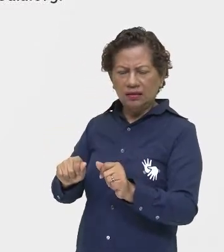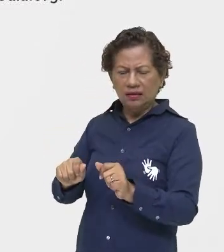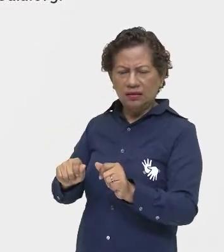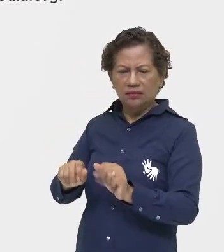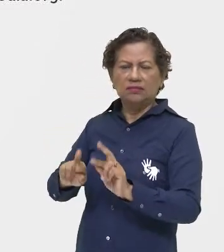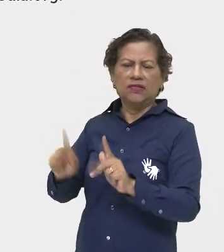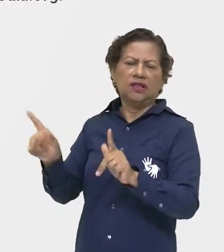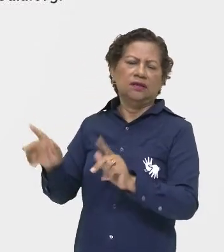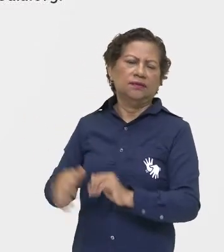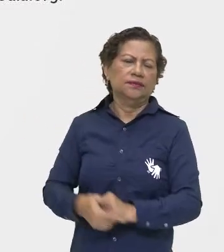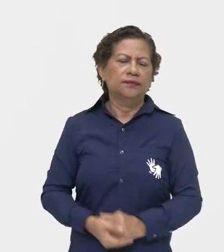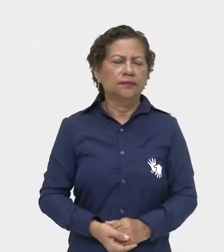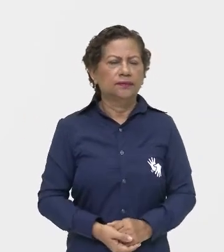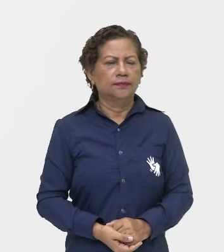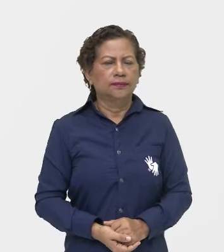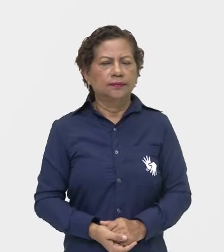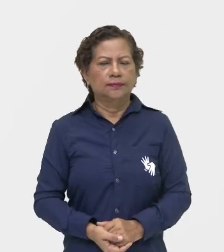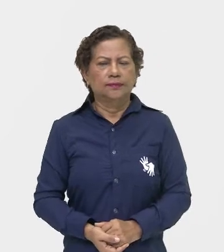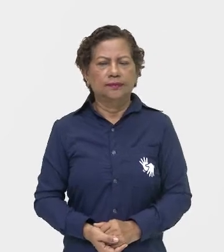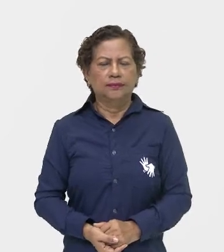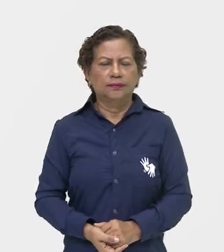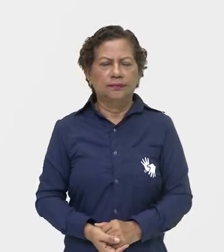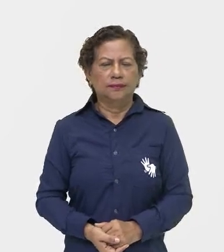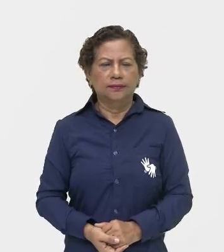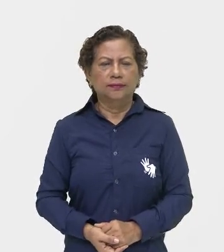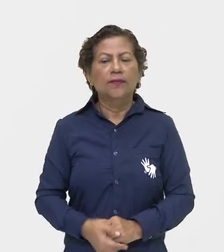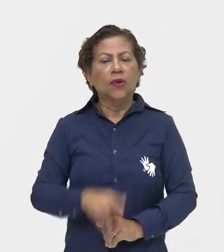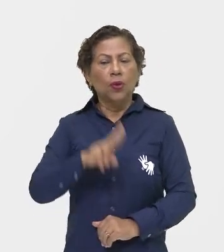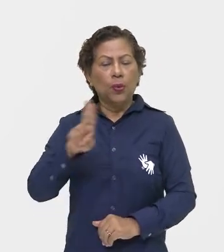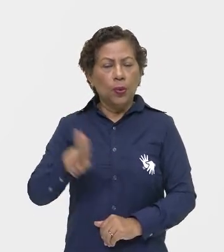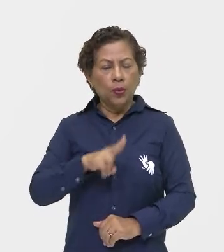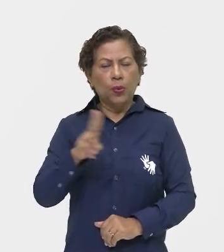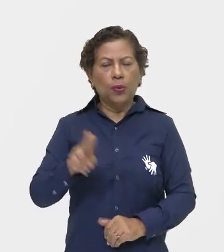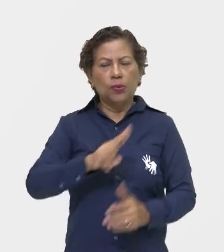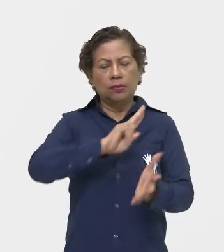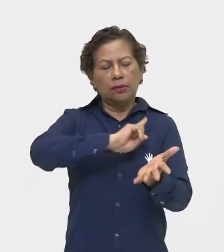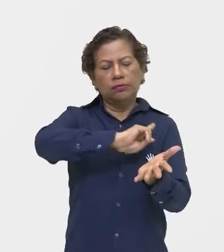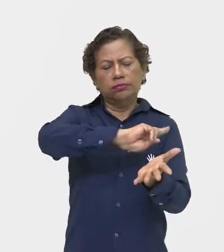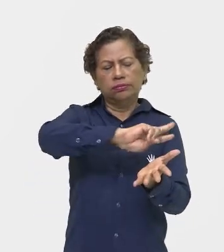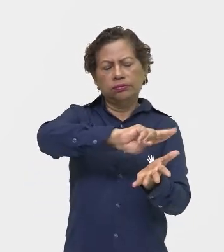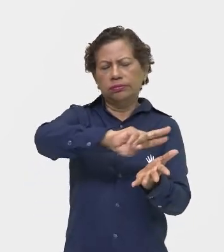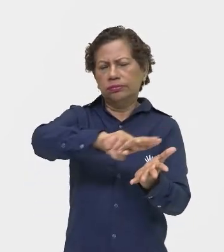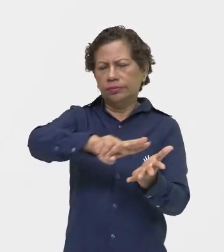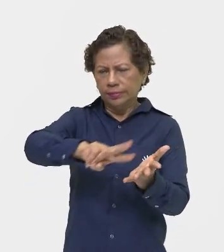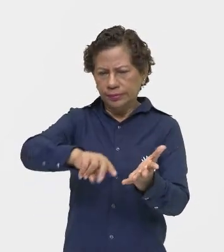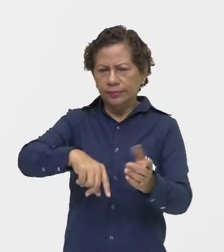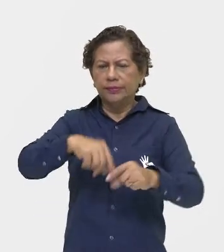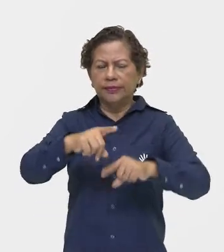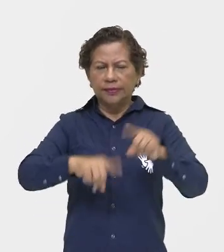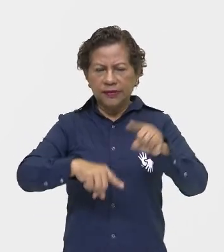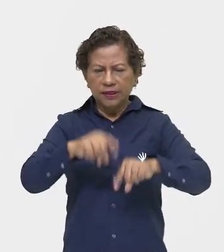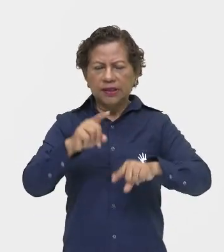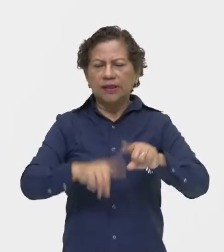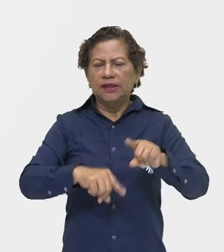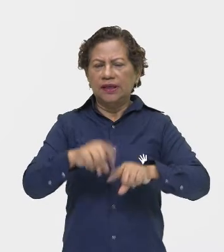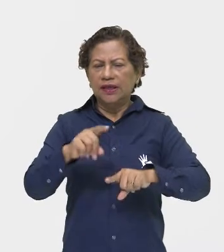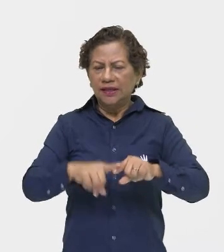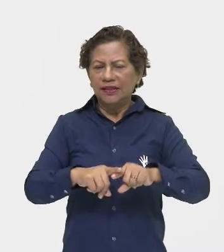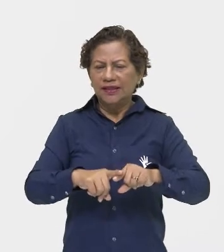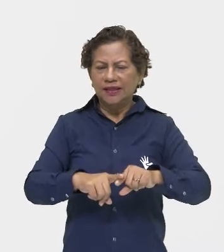Continuando. uso de vários formatos de expressão. Então,